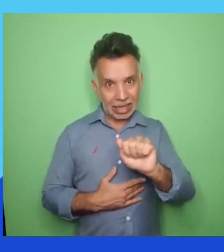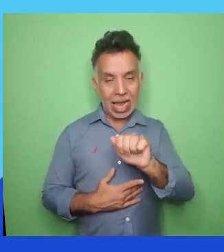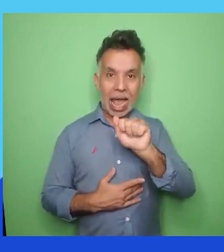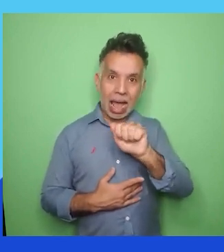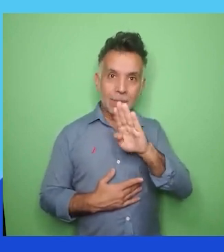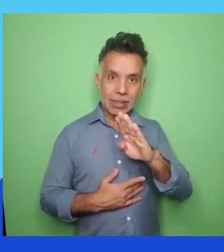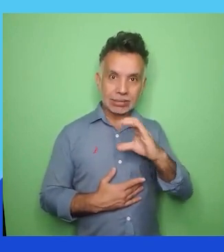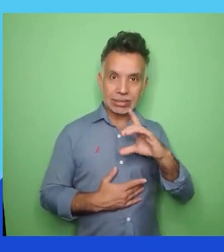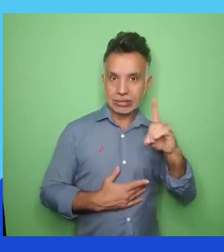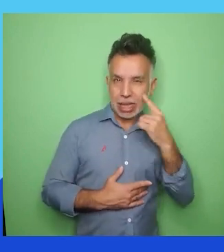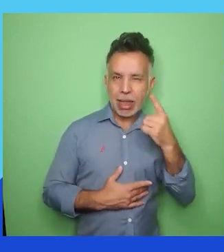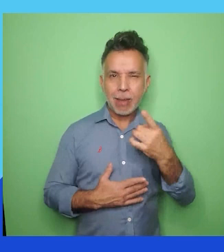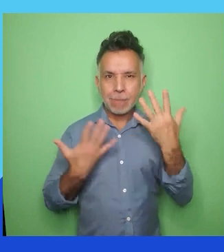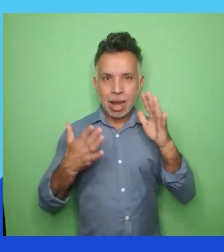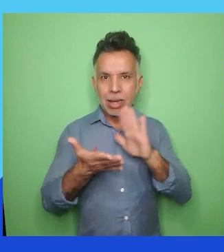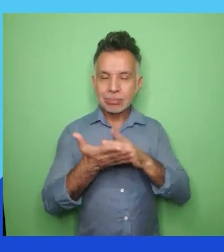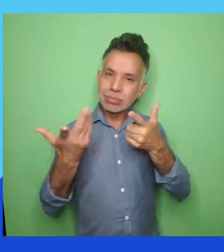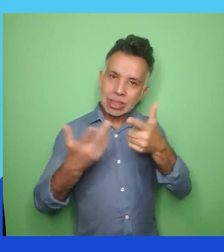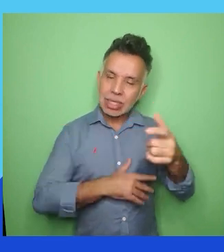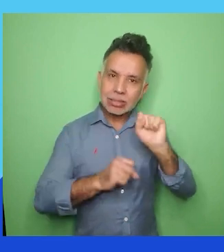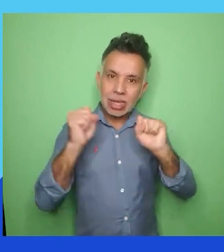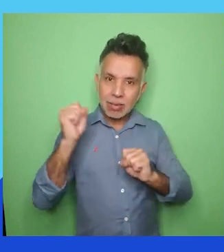Continuando aí com a Ticket.